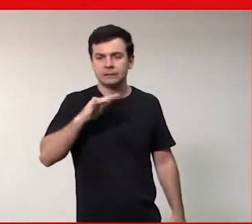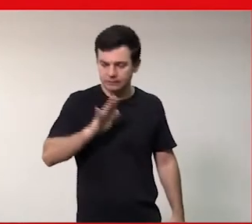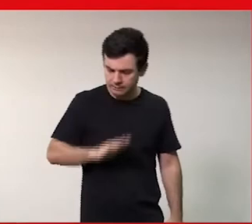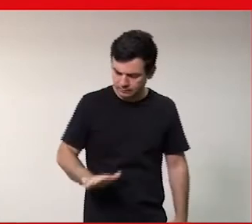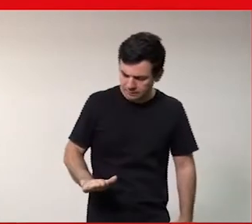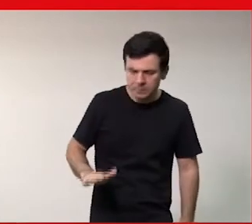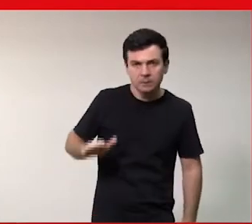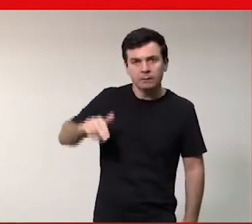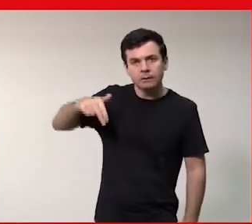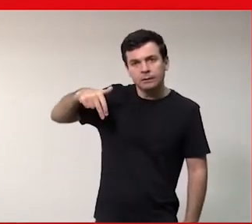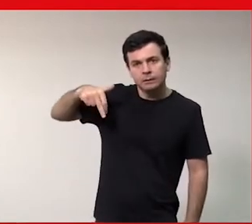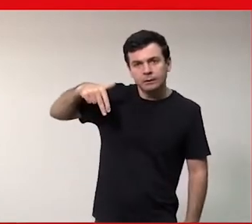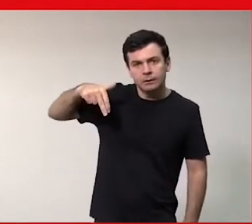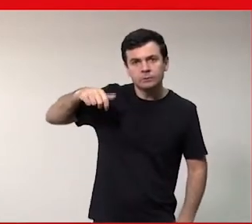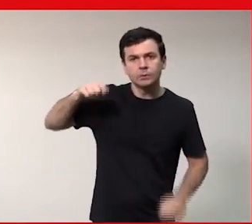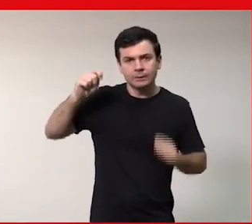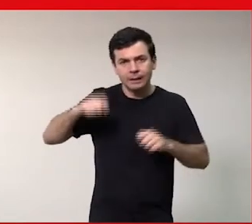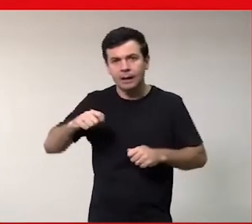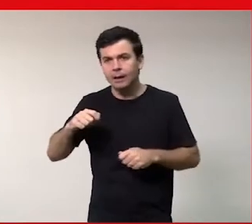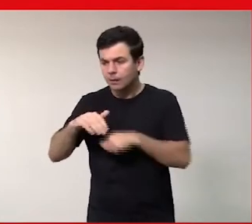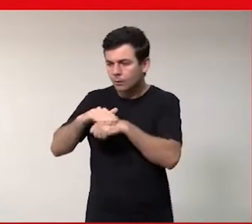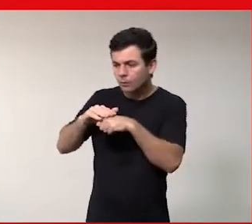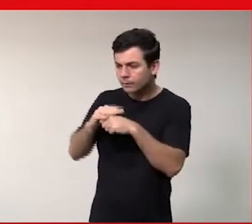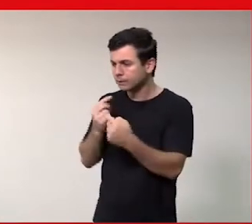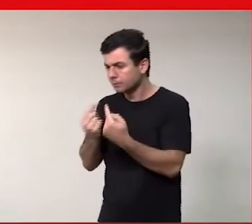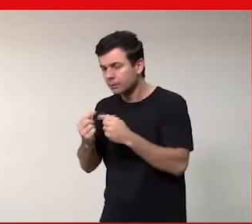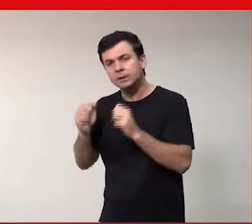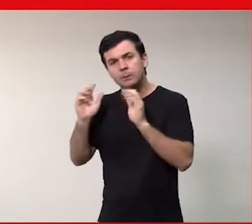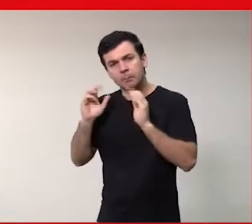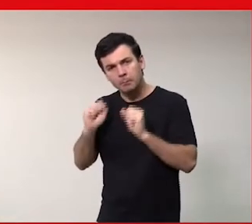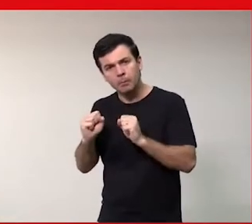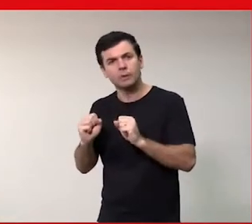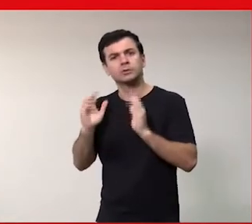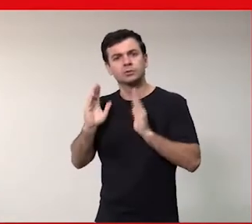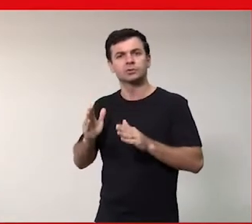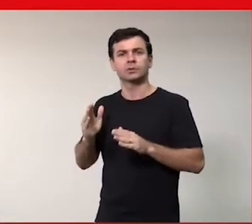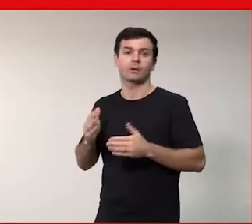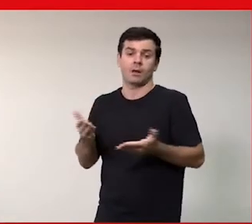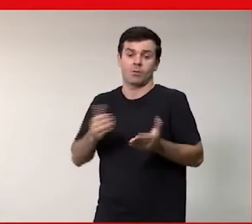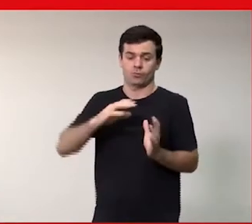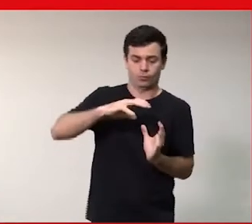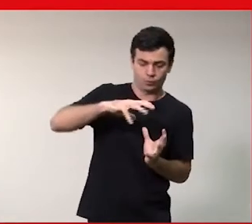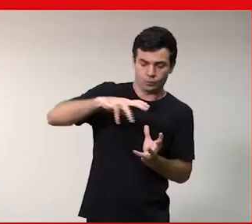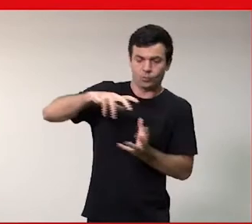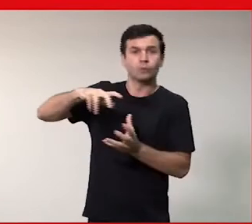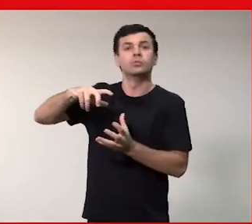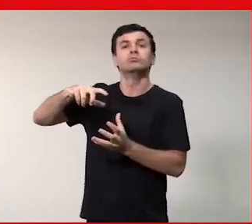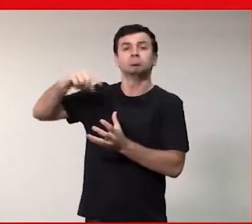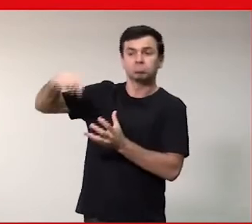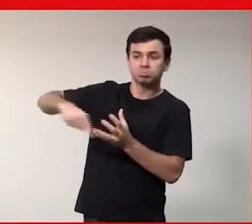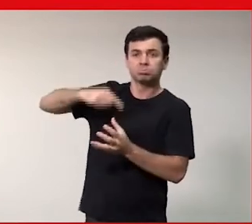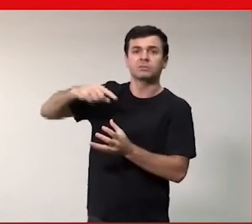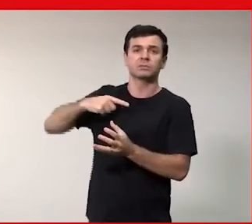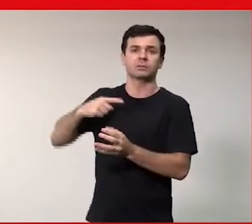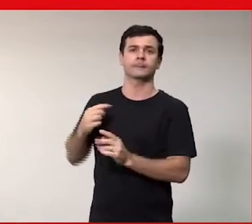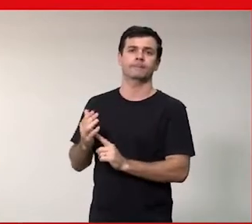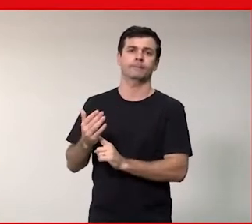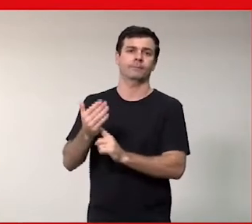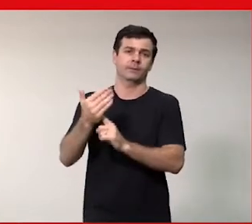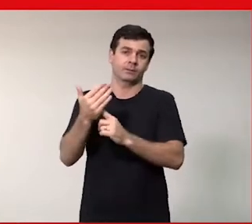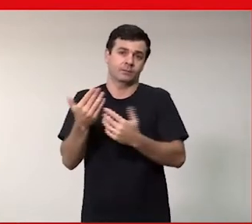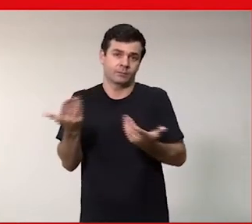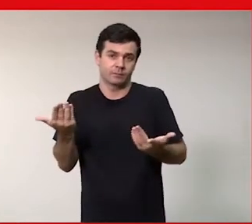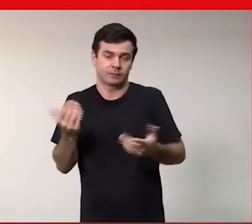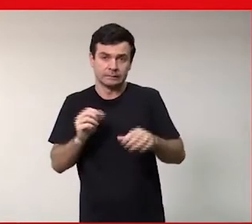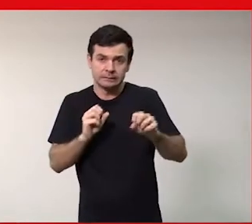falar porque a gente tem que hoje o mundo é né a tecnologia e é que sempre falo a gente não ensina